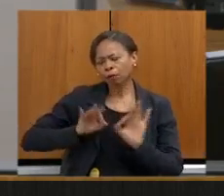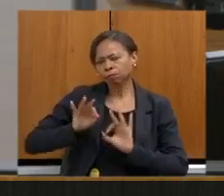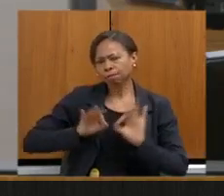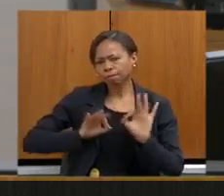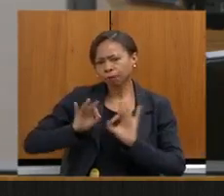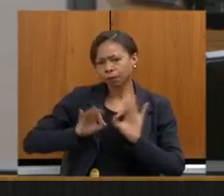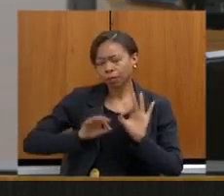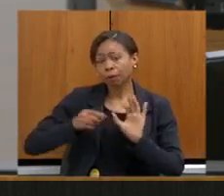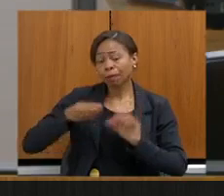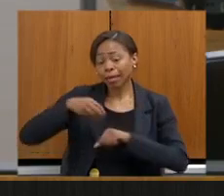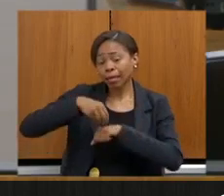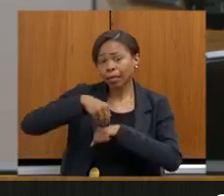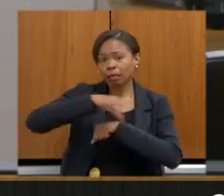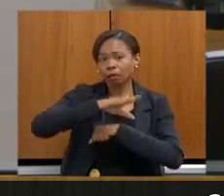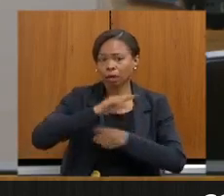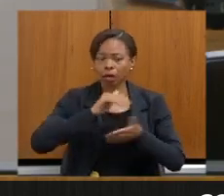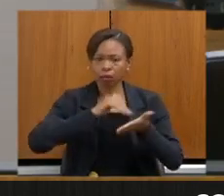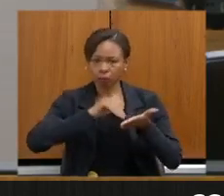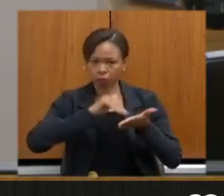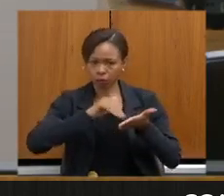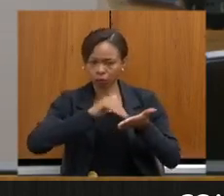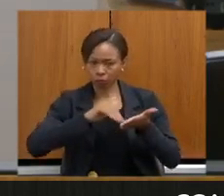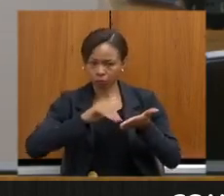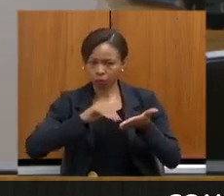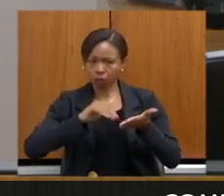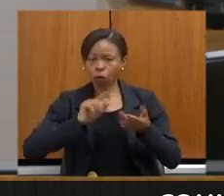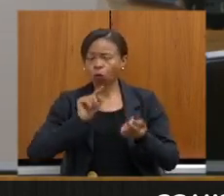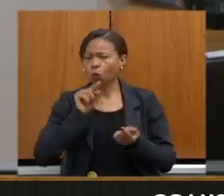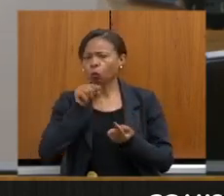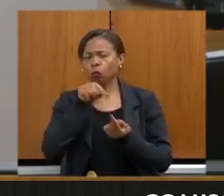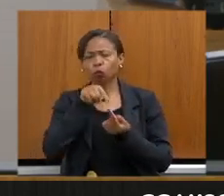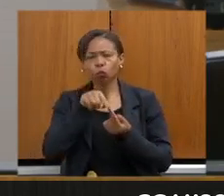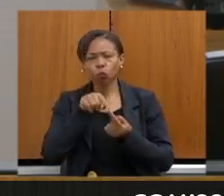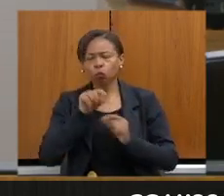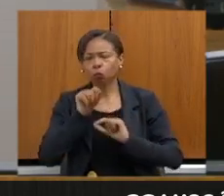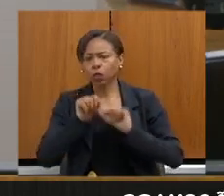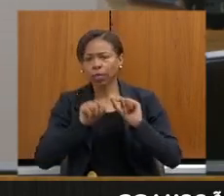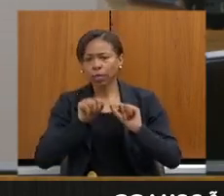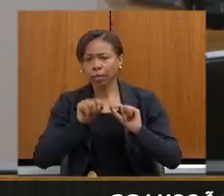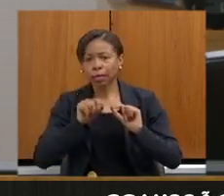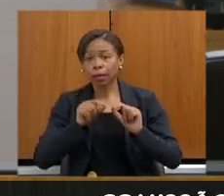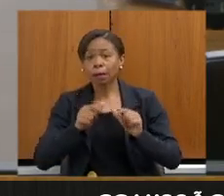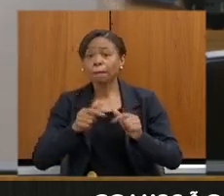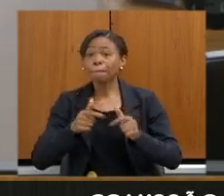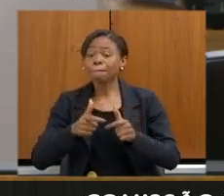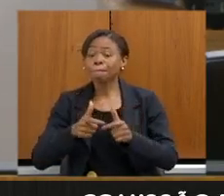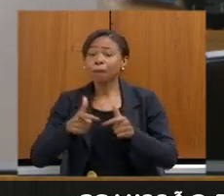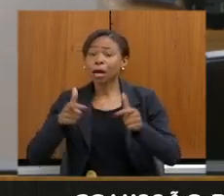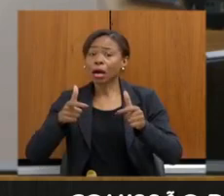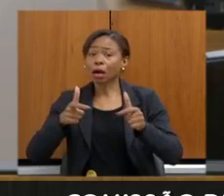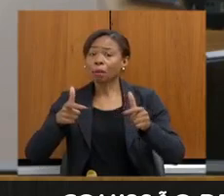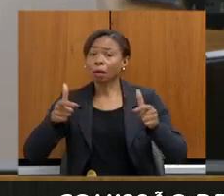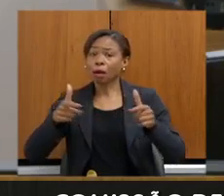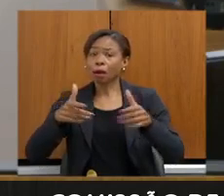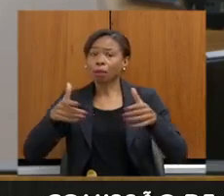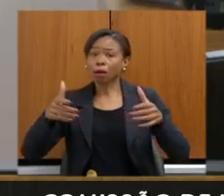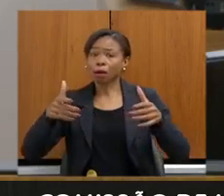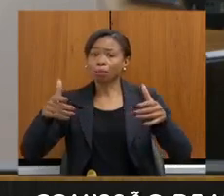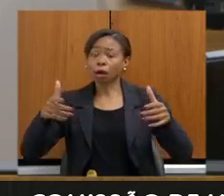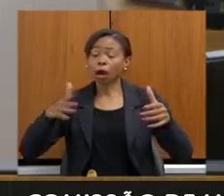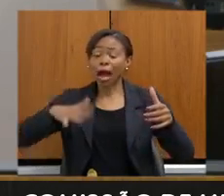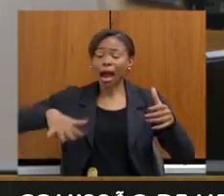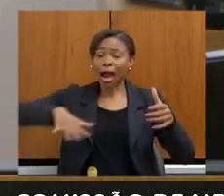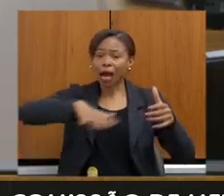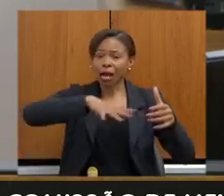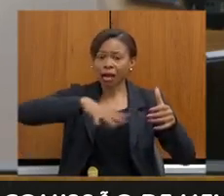levadas à secretaria para que nós possamos aumentar as áreas de conservação e